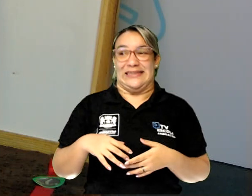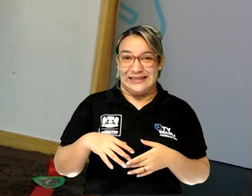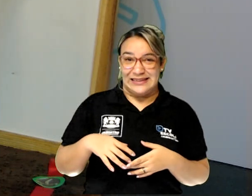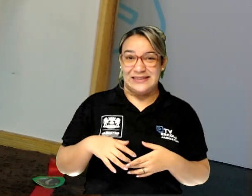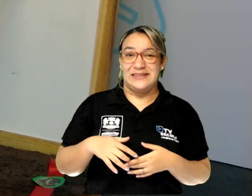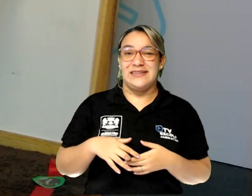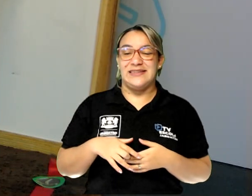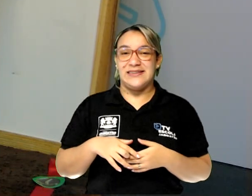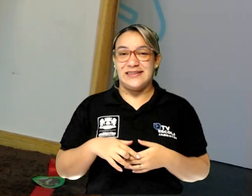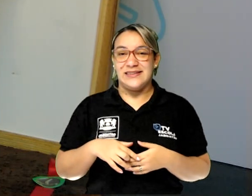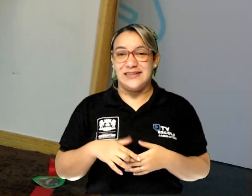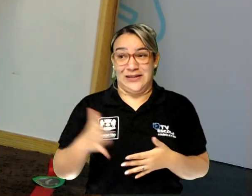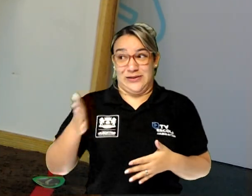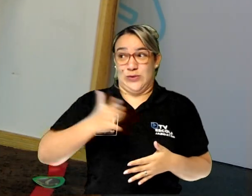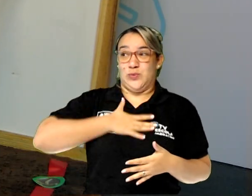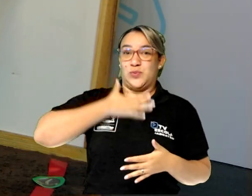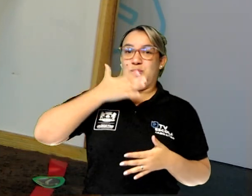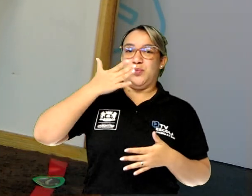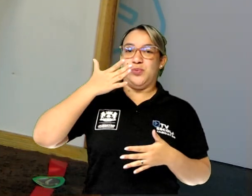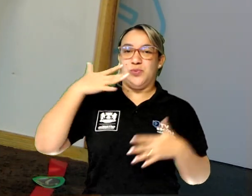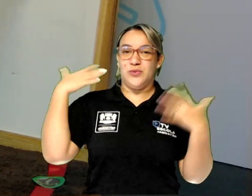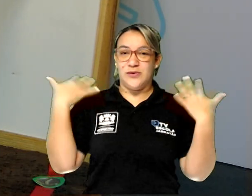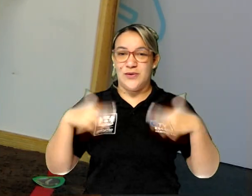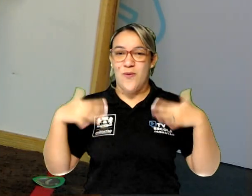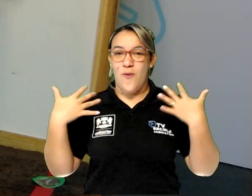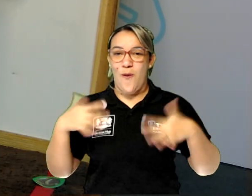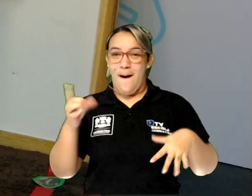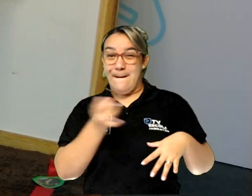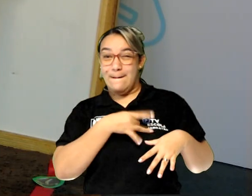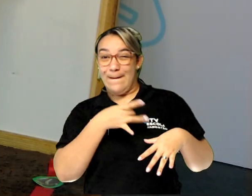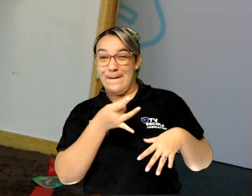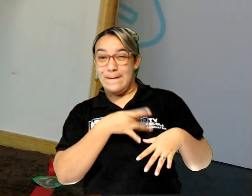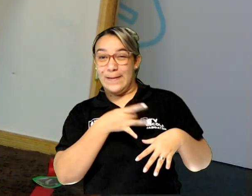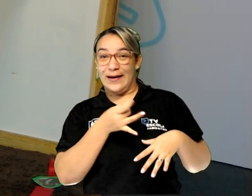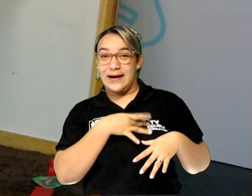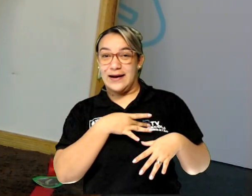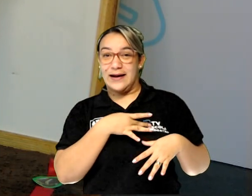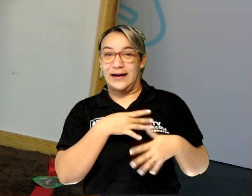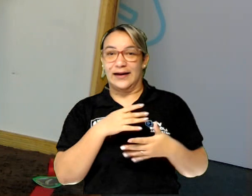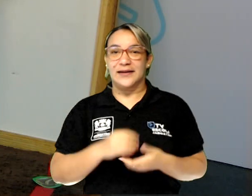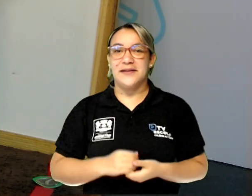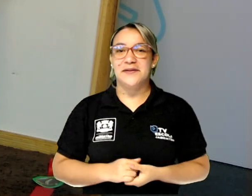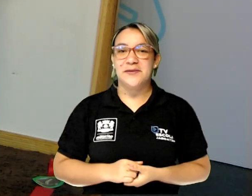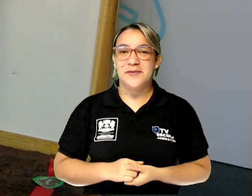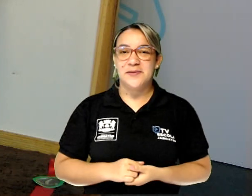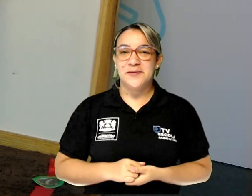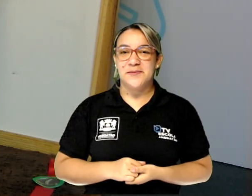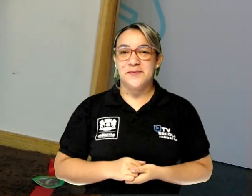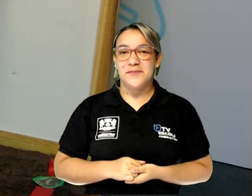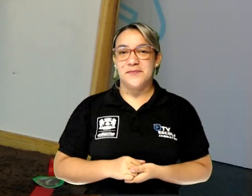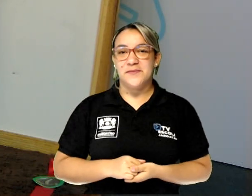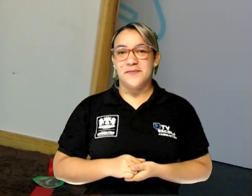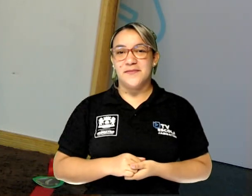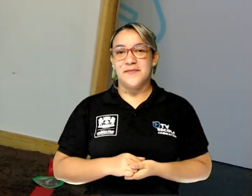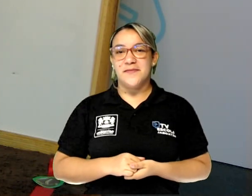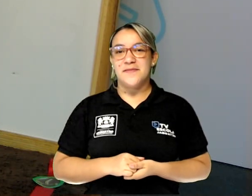é muito assustador. Vamos ajustar aqui para ficar bem direitinho.